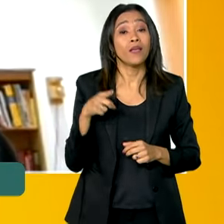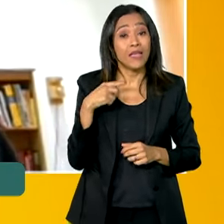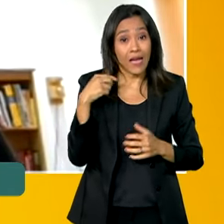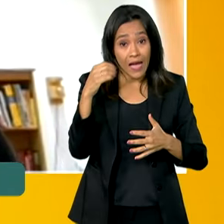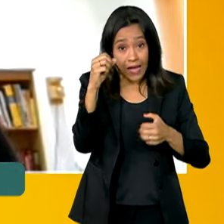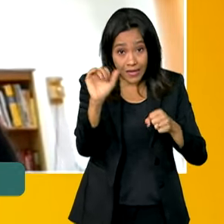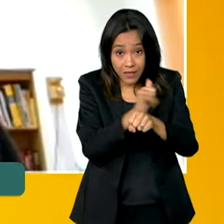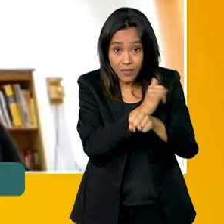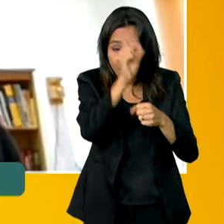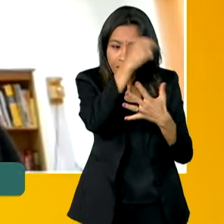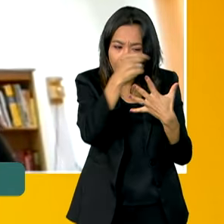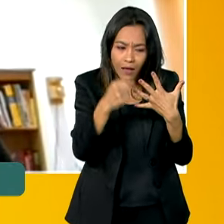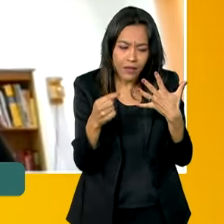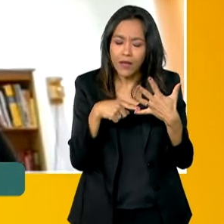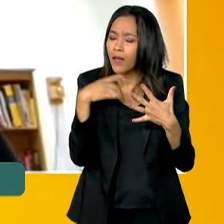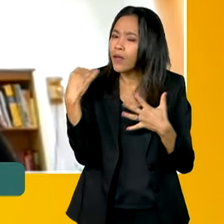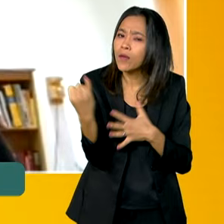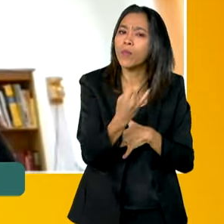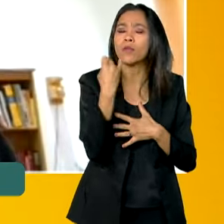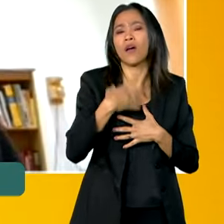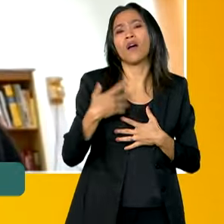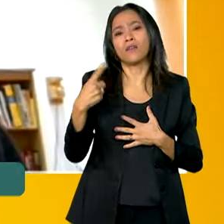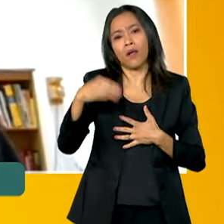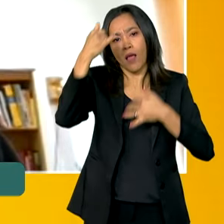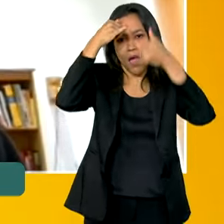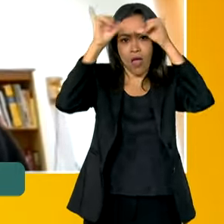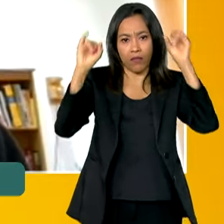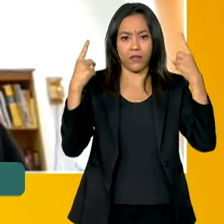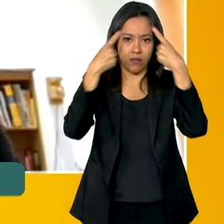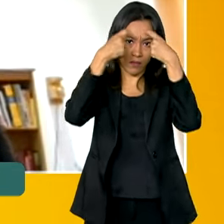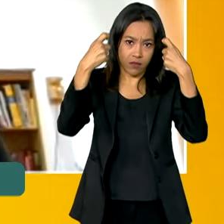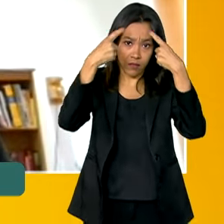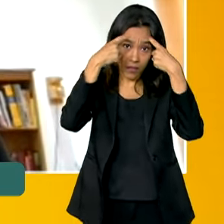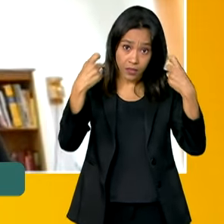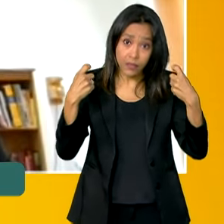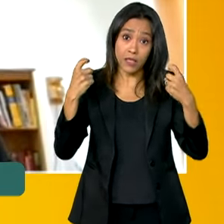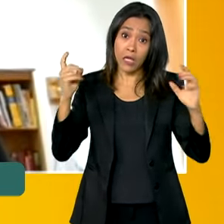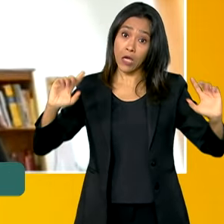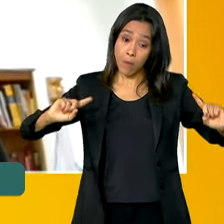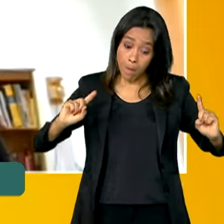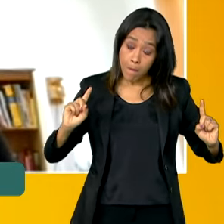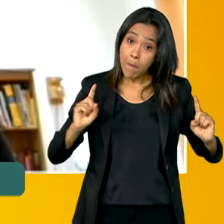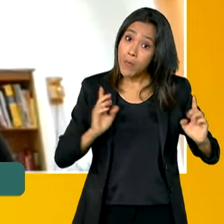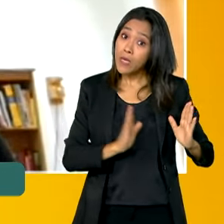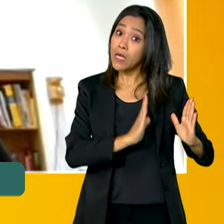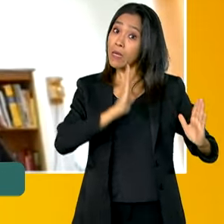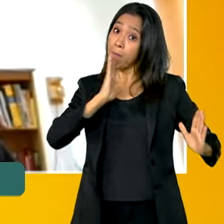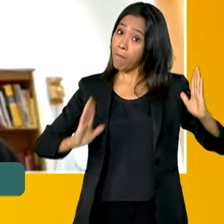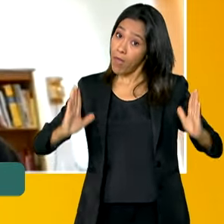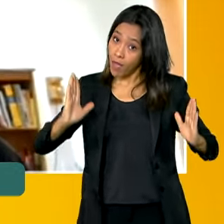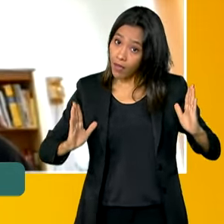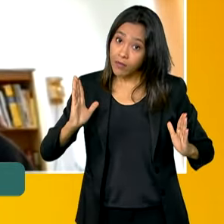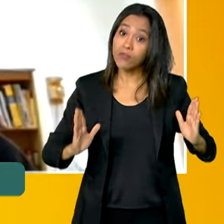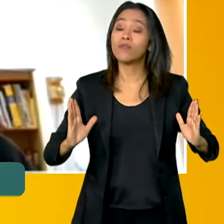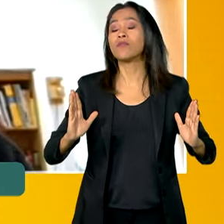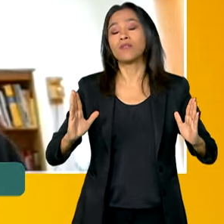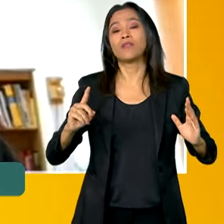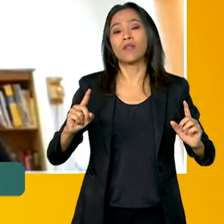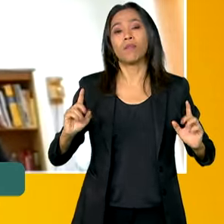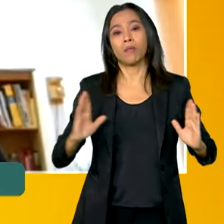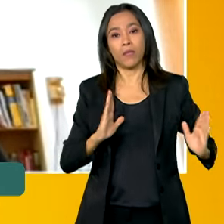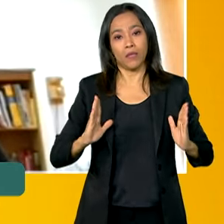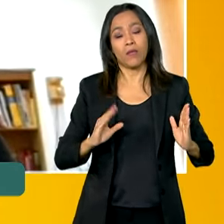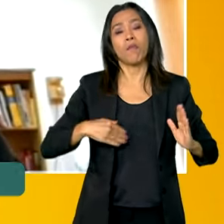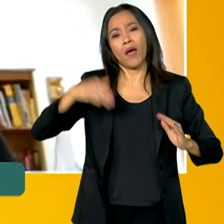enfrentar todas essas formas de violência e, no médio prazo, impactar também os índices de feminicídio que a gente